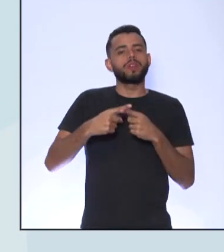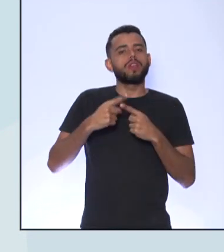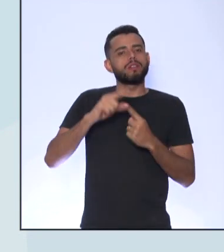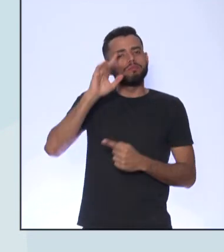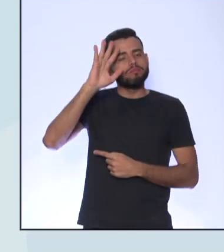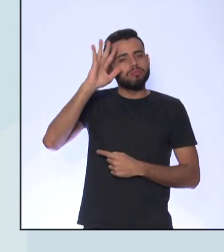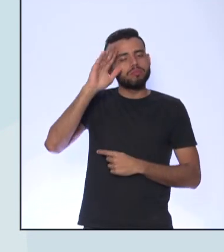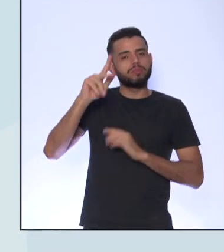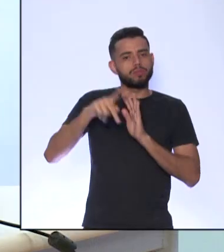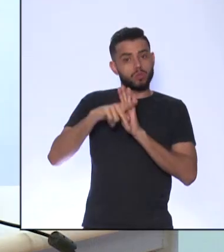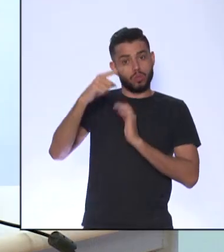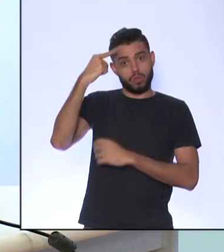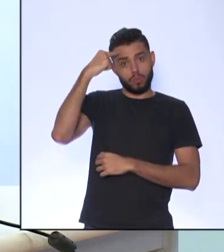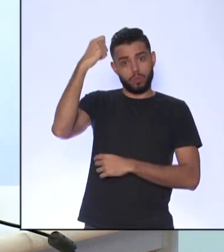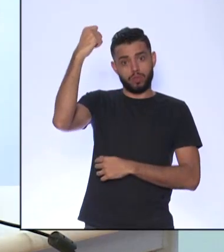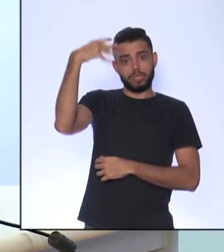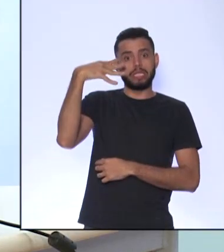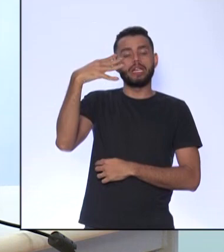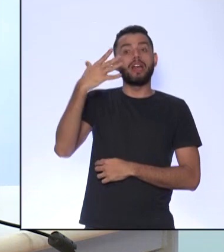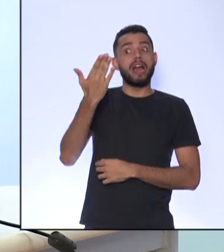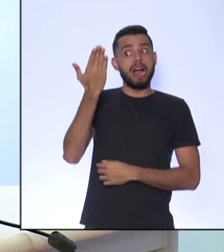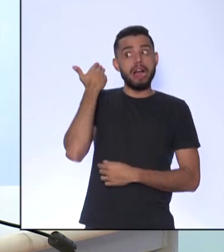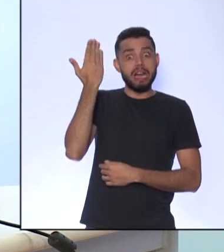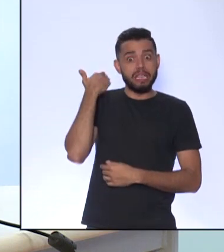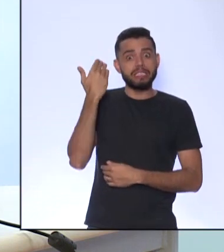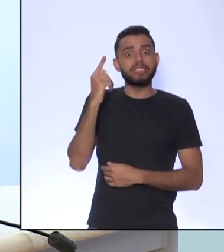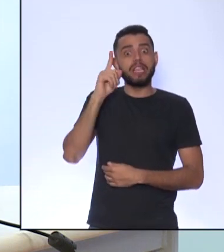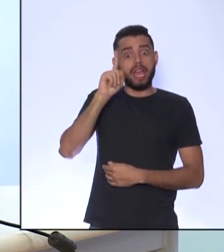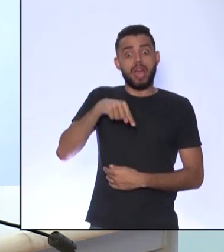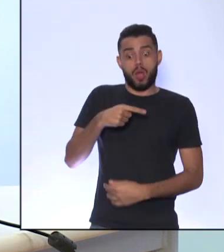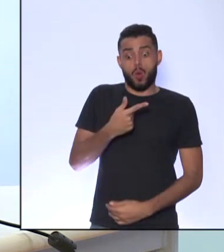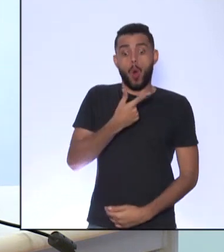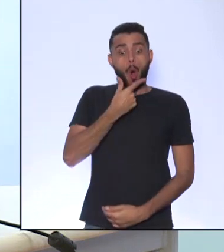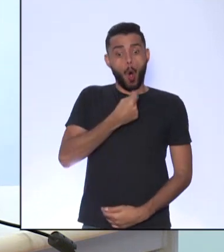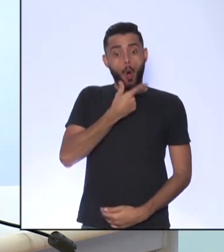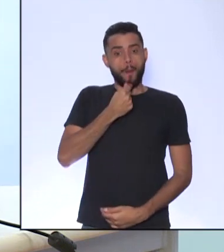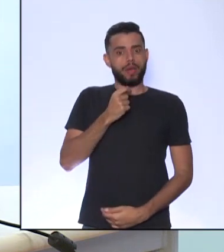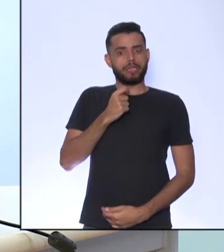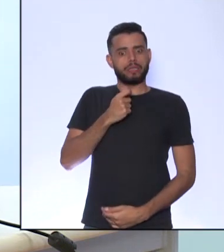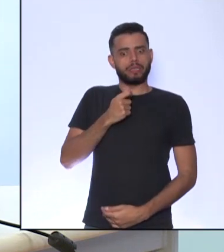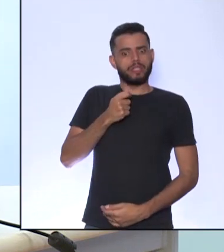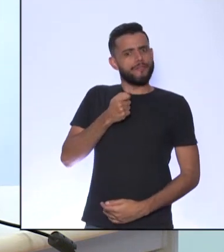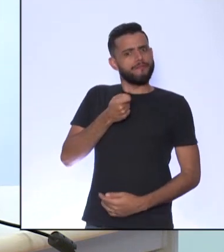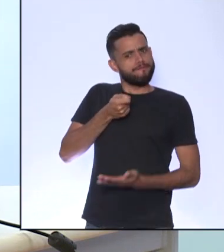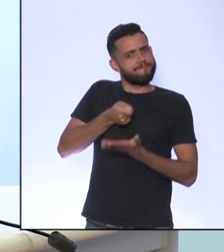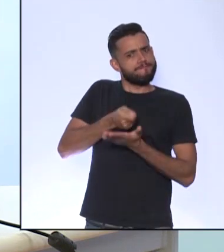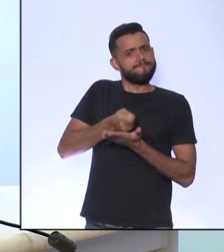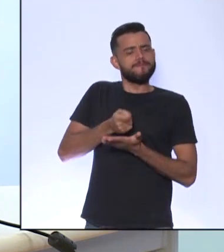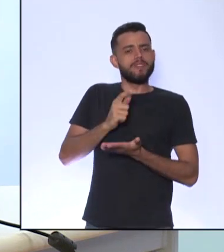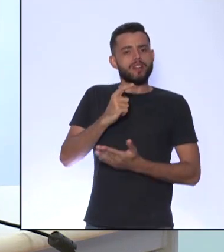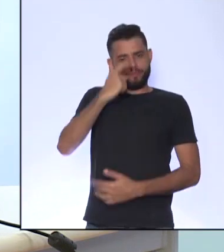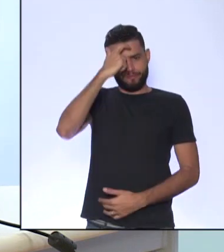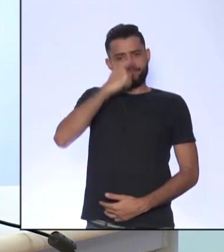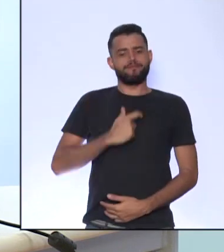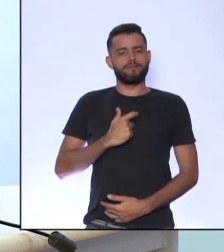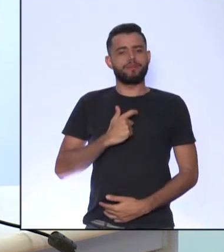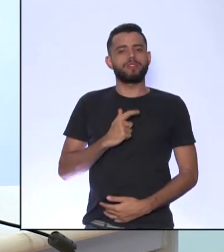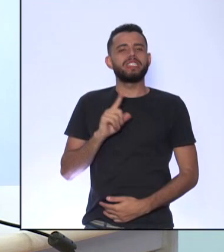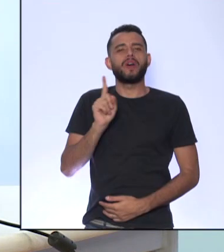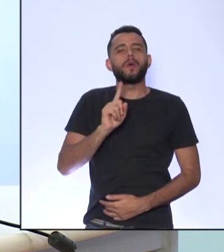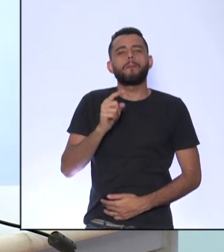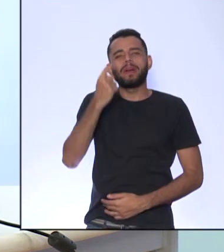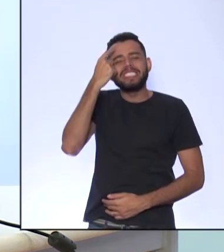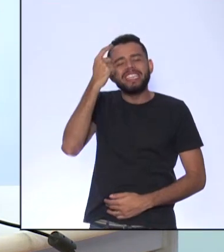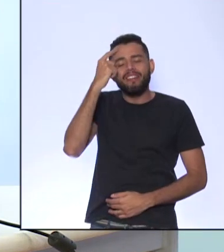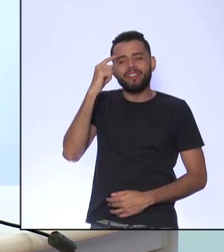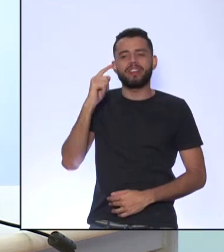Era muito forte a questão do homem Não do ser humano Então, as ideias dos homens Terem